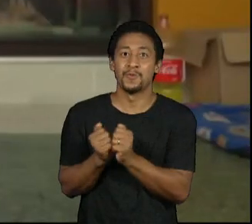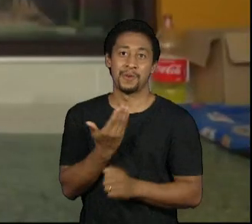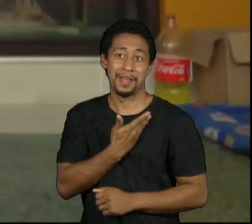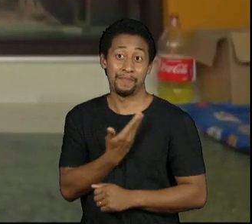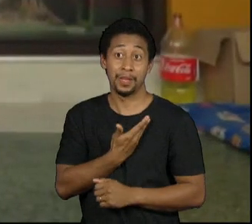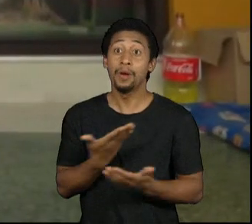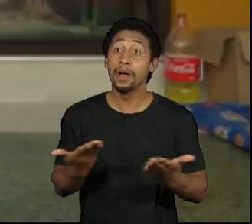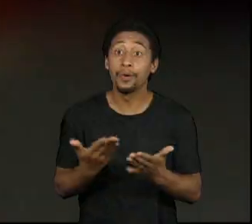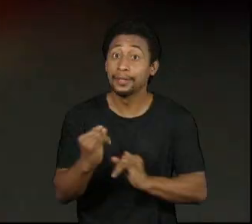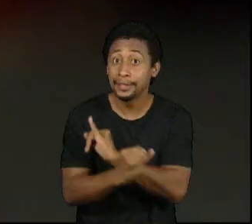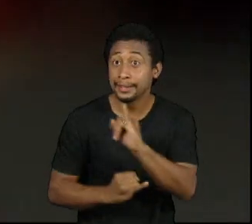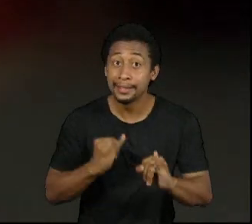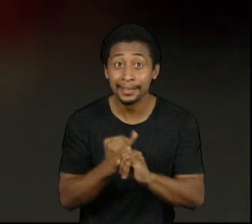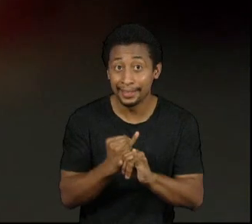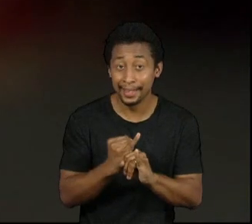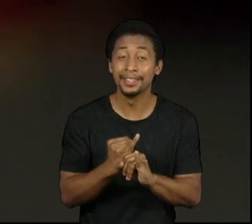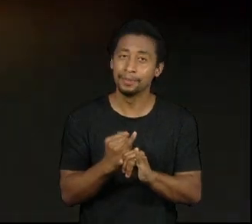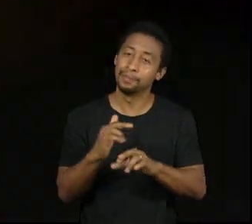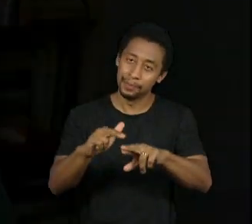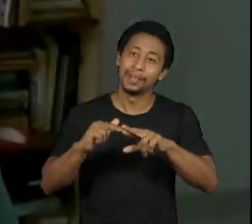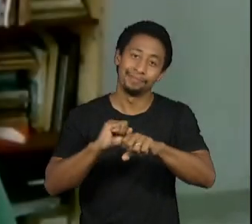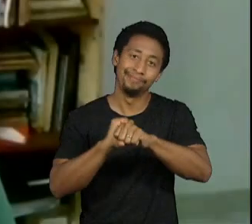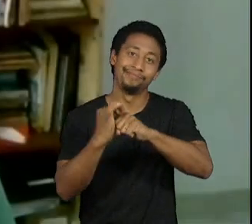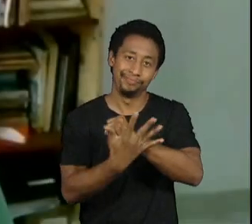virtualmente, por causa da pandemia.